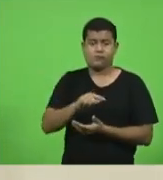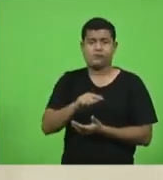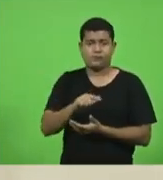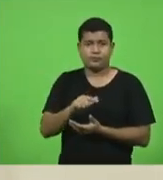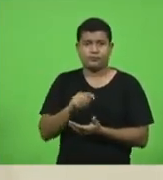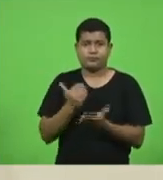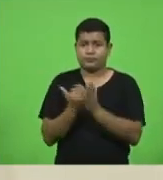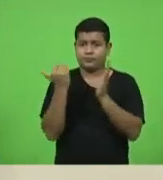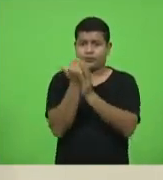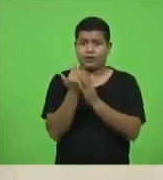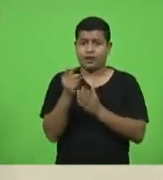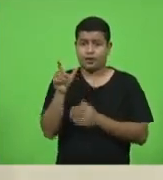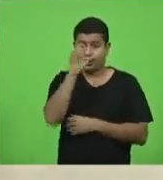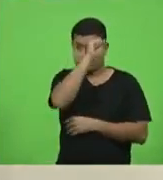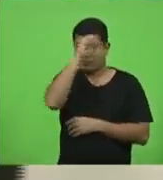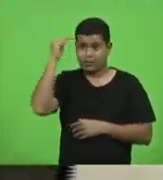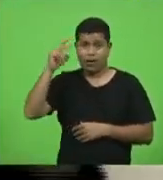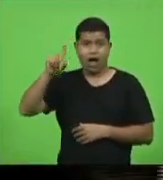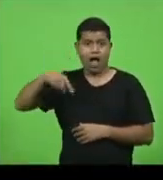privado.